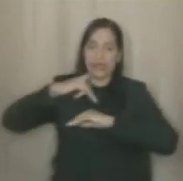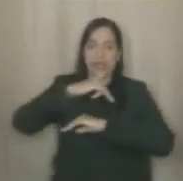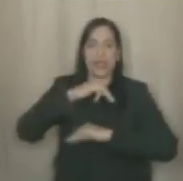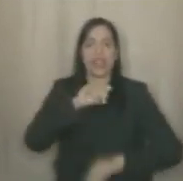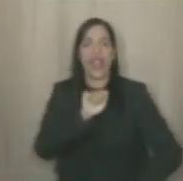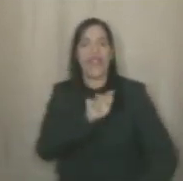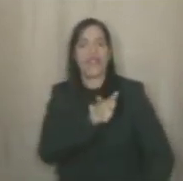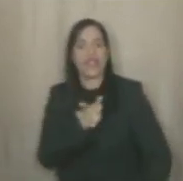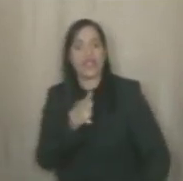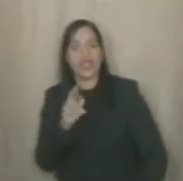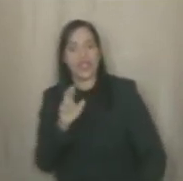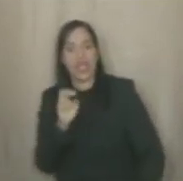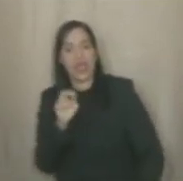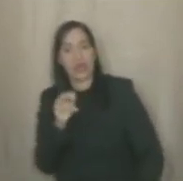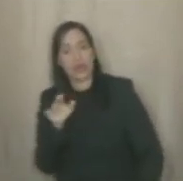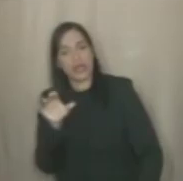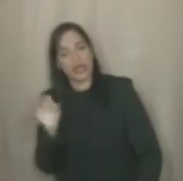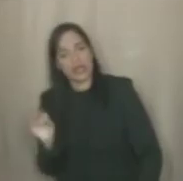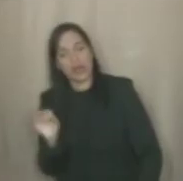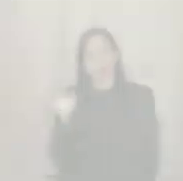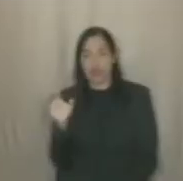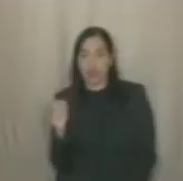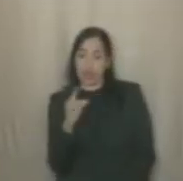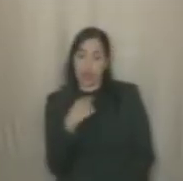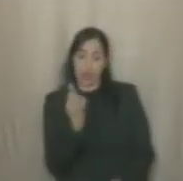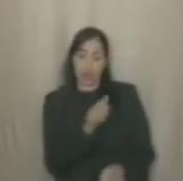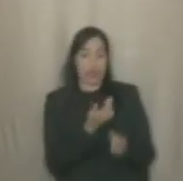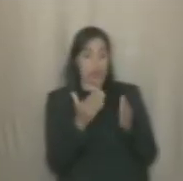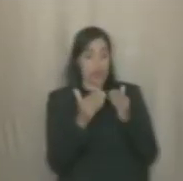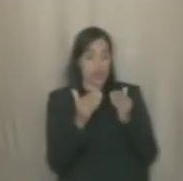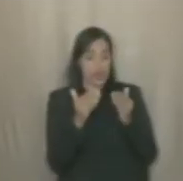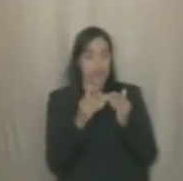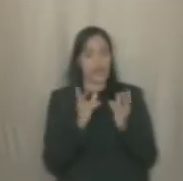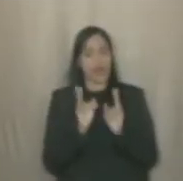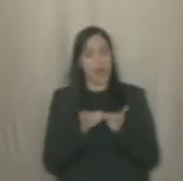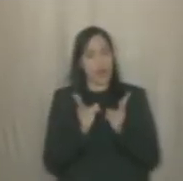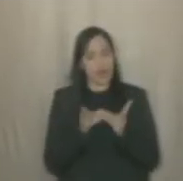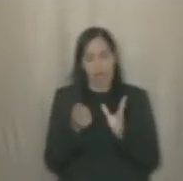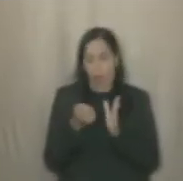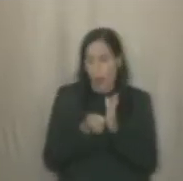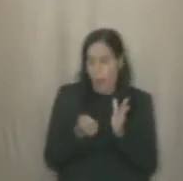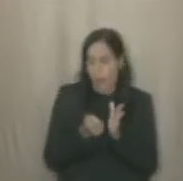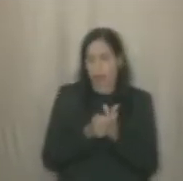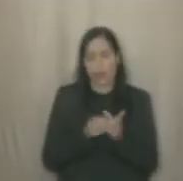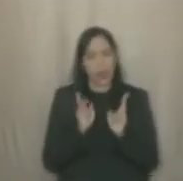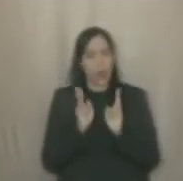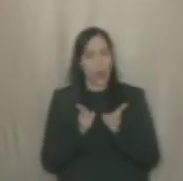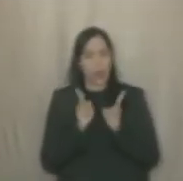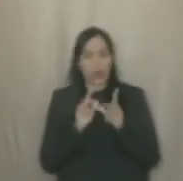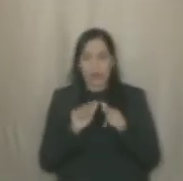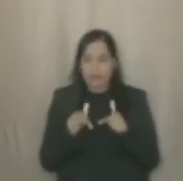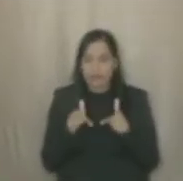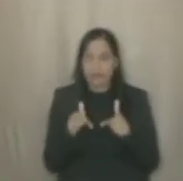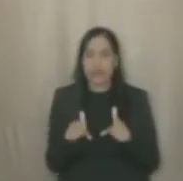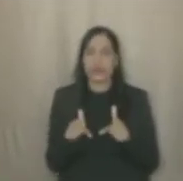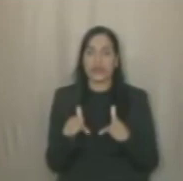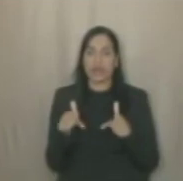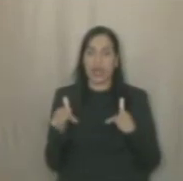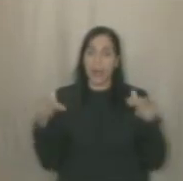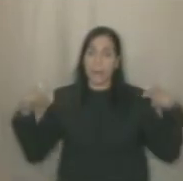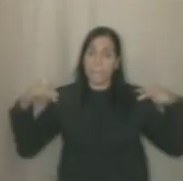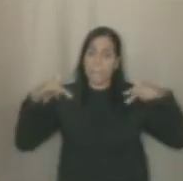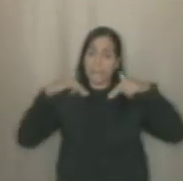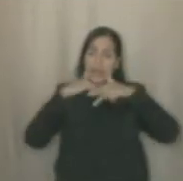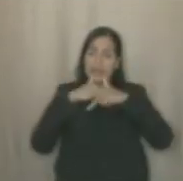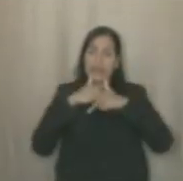da Recuperação, na BR-101 Norte. Vamos seguir cobrando, vamos seguir na luta até essa passarela chegar,